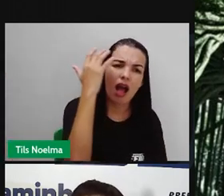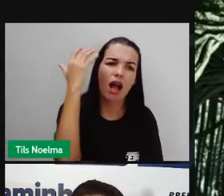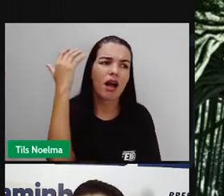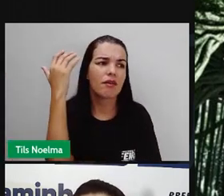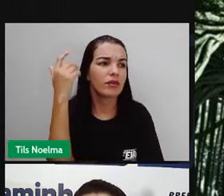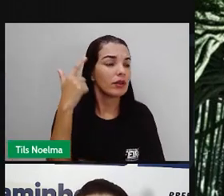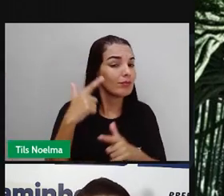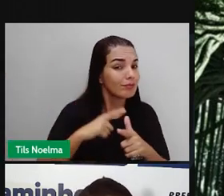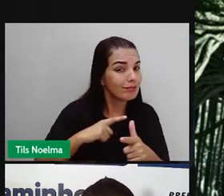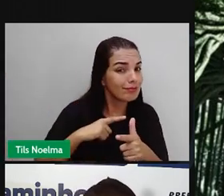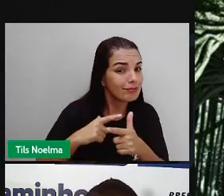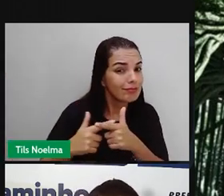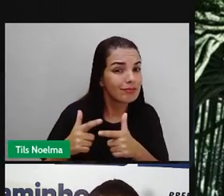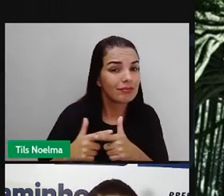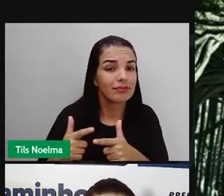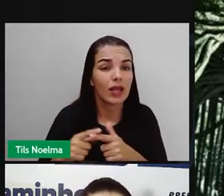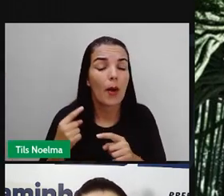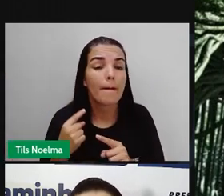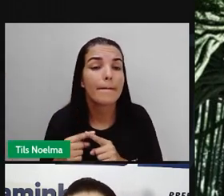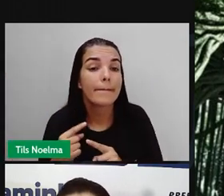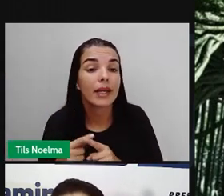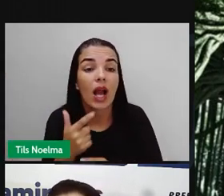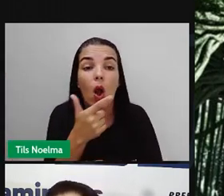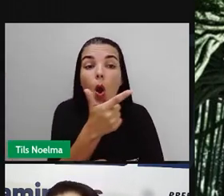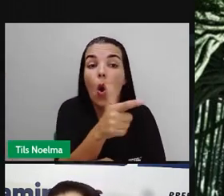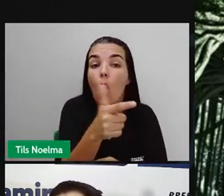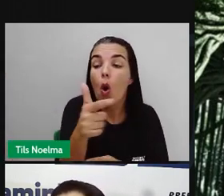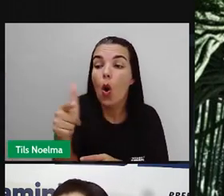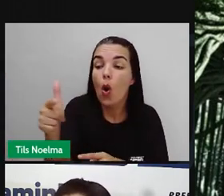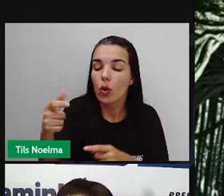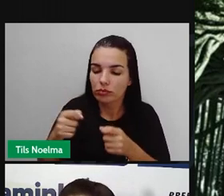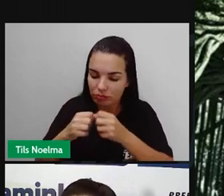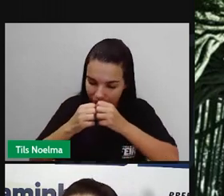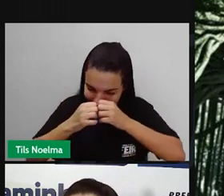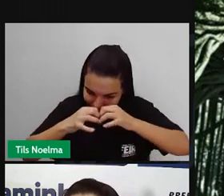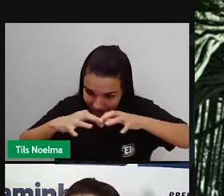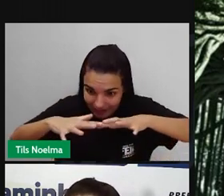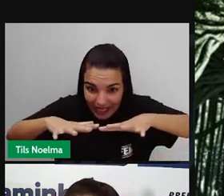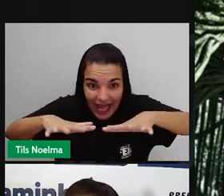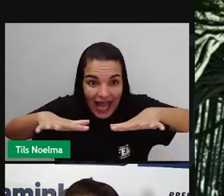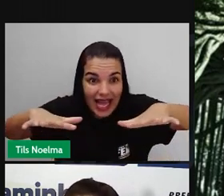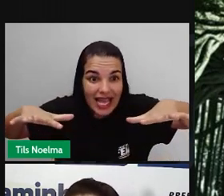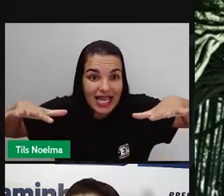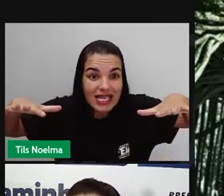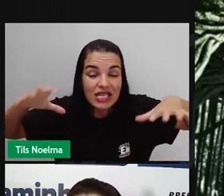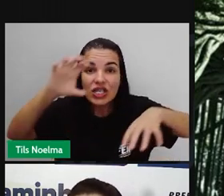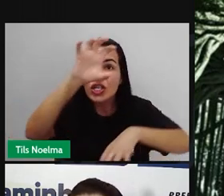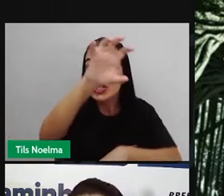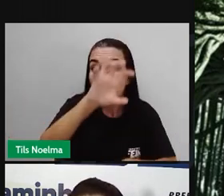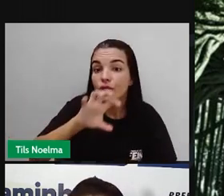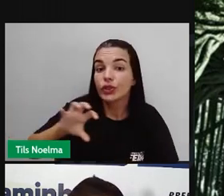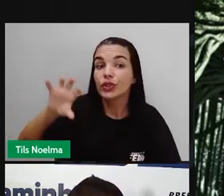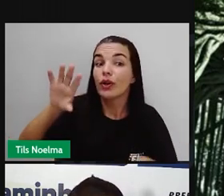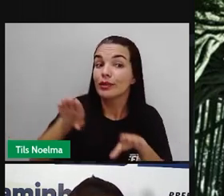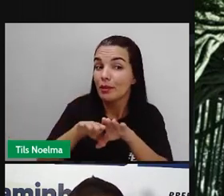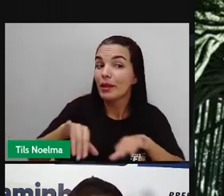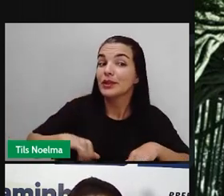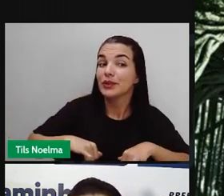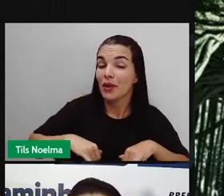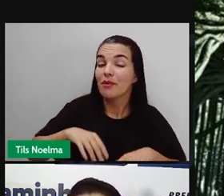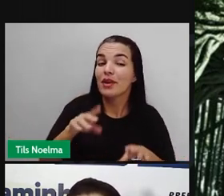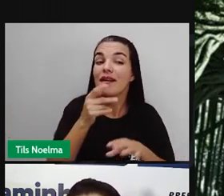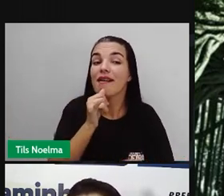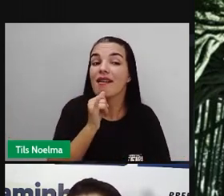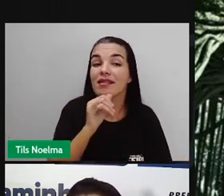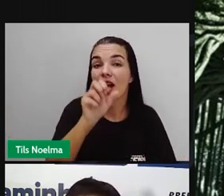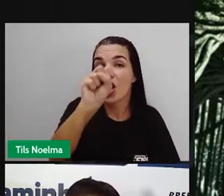Amazônia, faz com que outras regiões também sofram com isso. Até porque, através